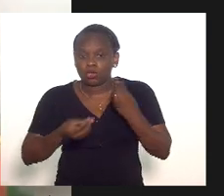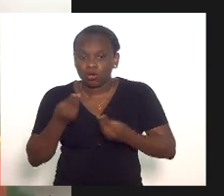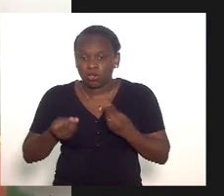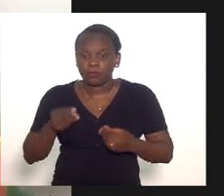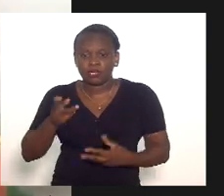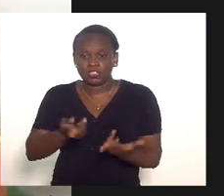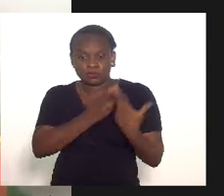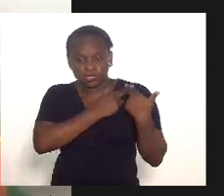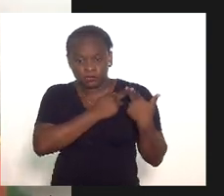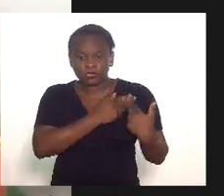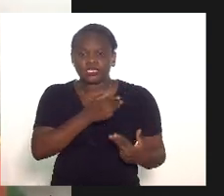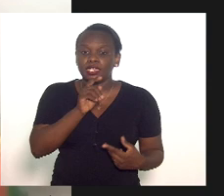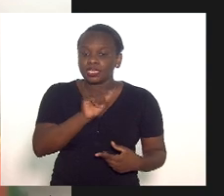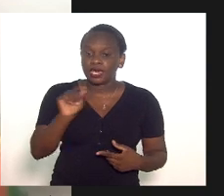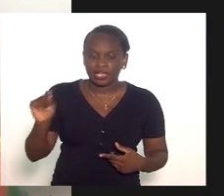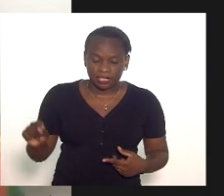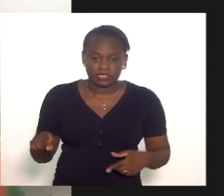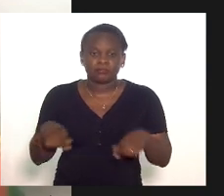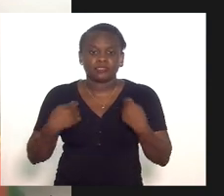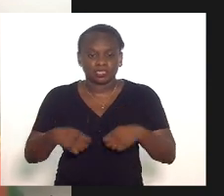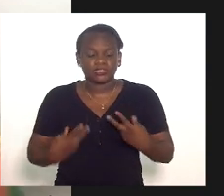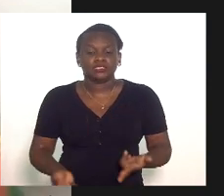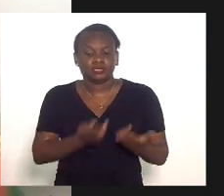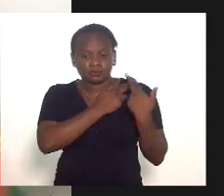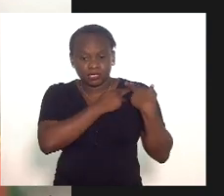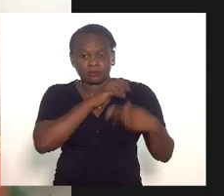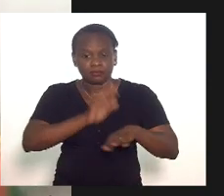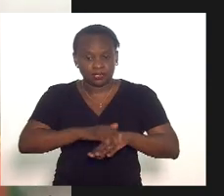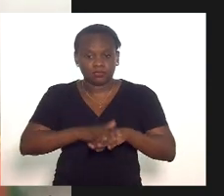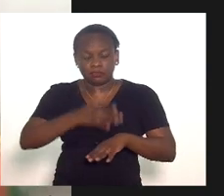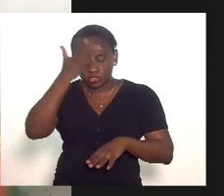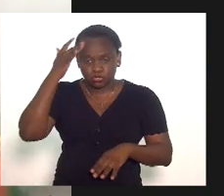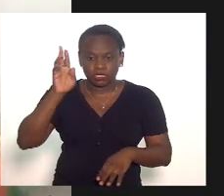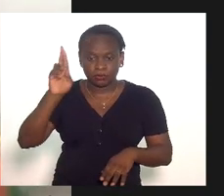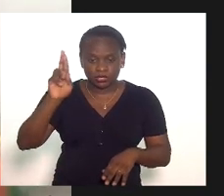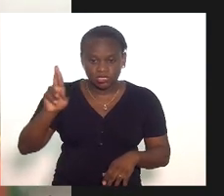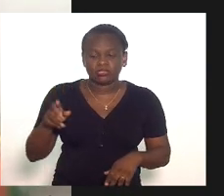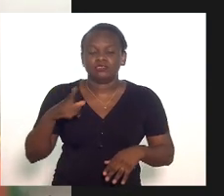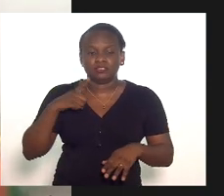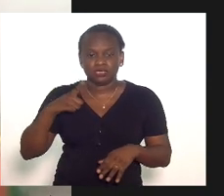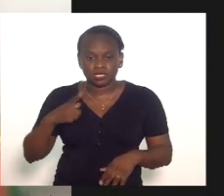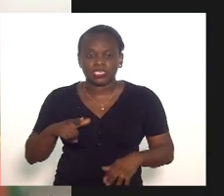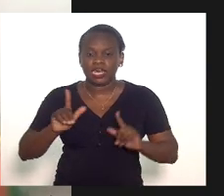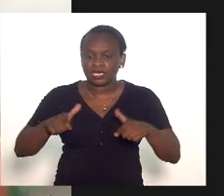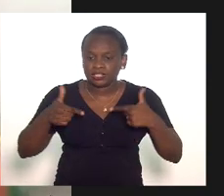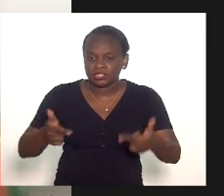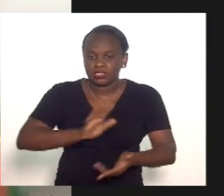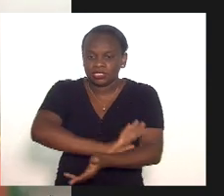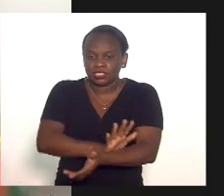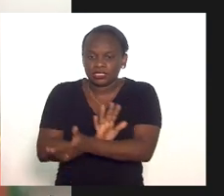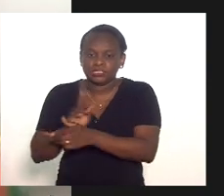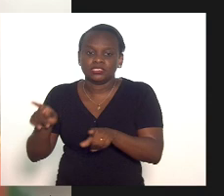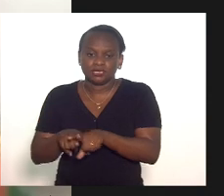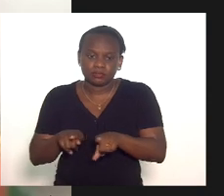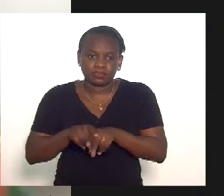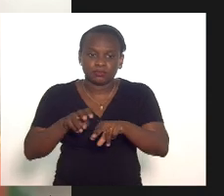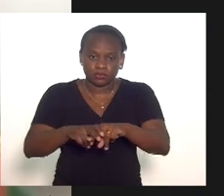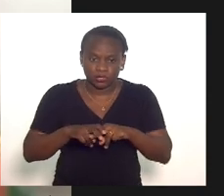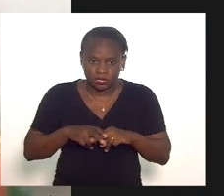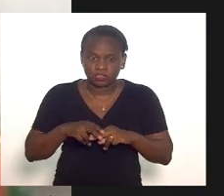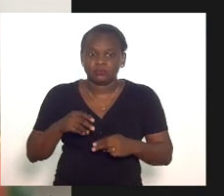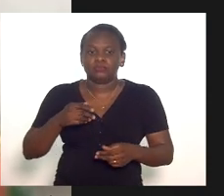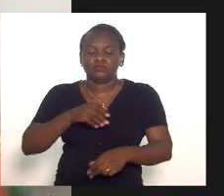responsabilização precisamos responsabilizá-lo todos aqueles que tem ação racista que por conta desse